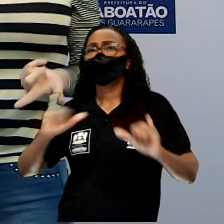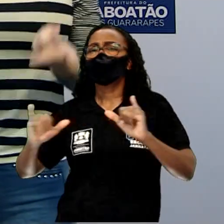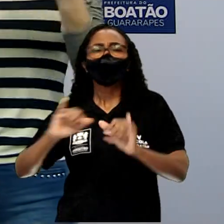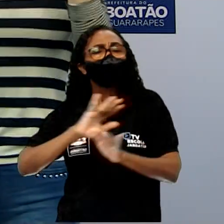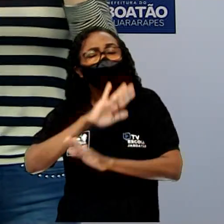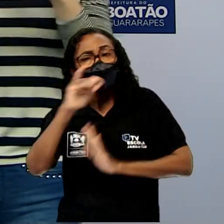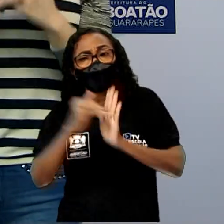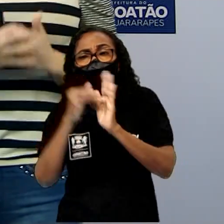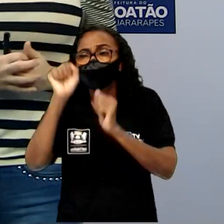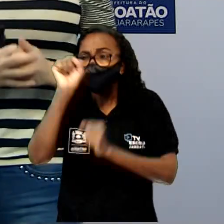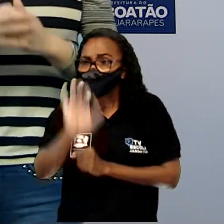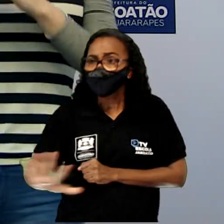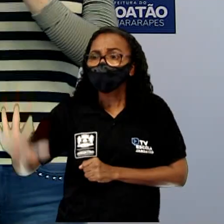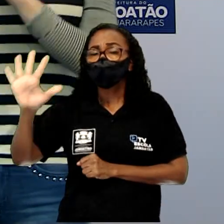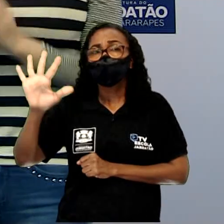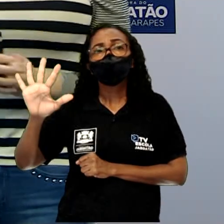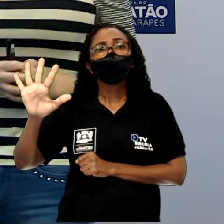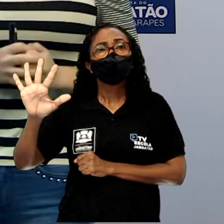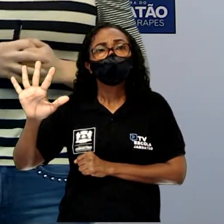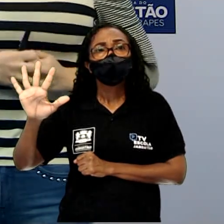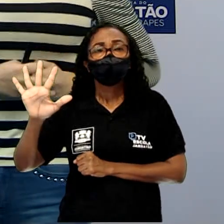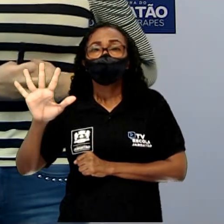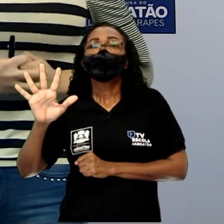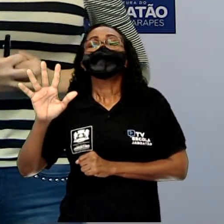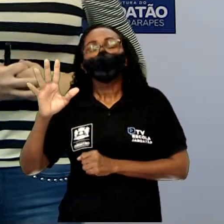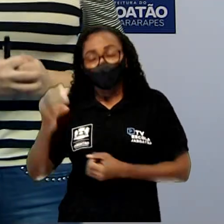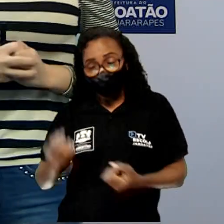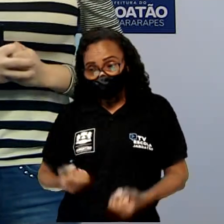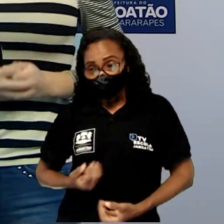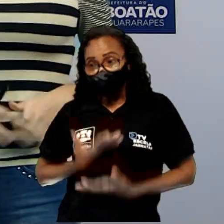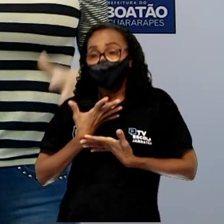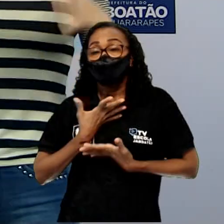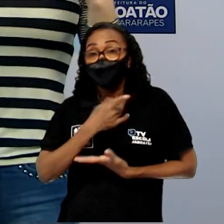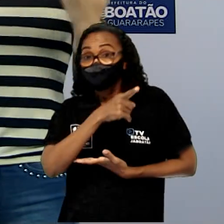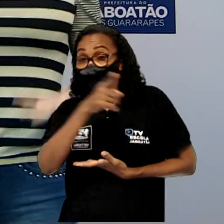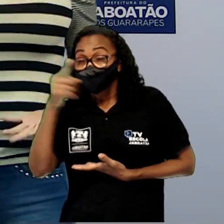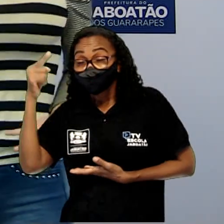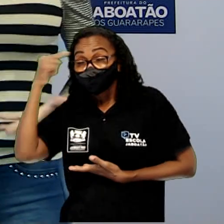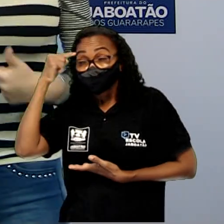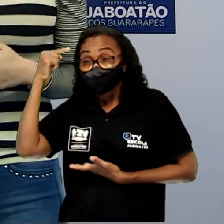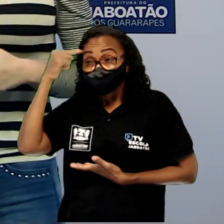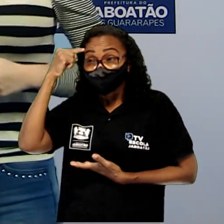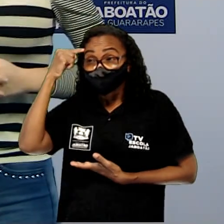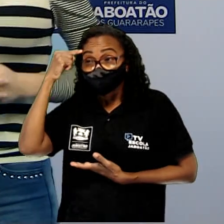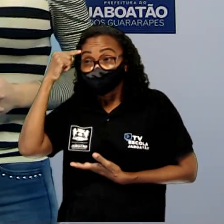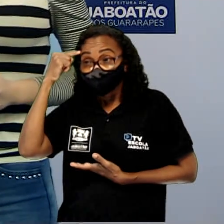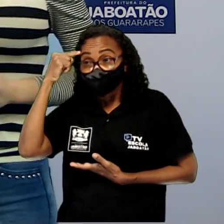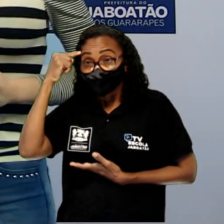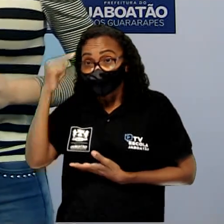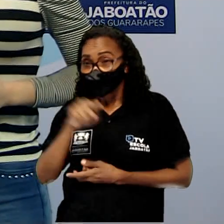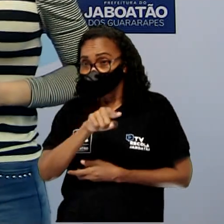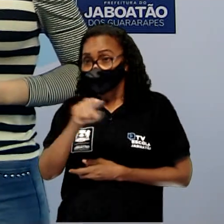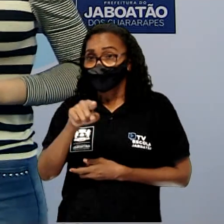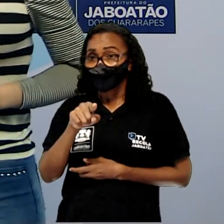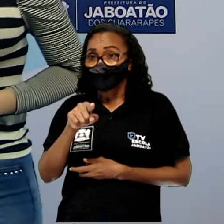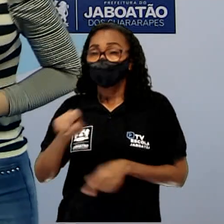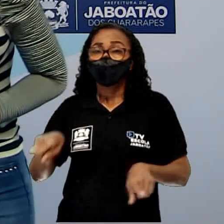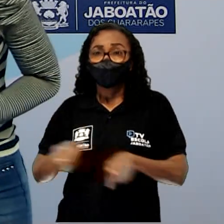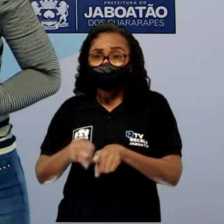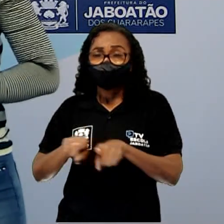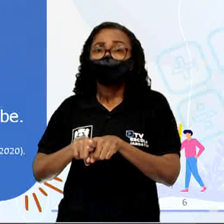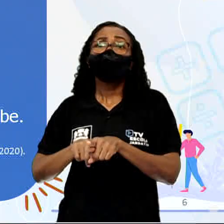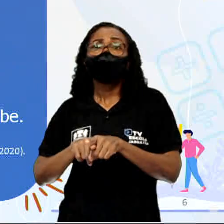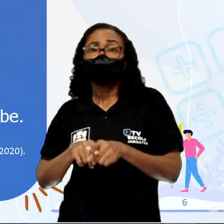imagens que o poema vai suscitar na cabecinha de vocês. Ele também é da escritora Micheline Verusky.